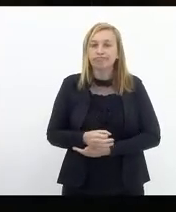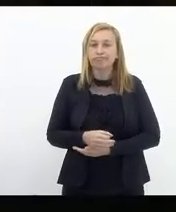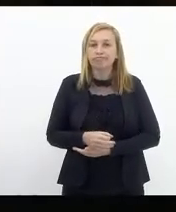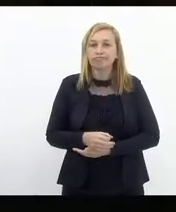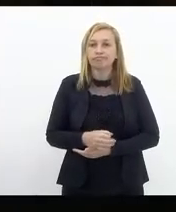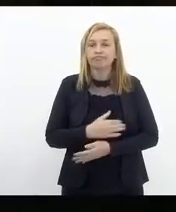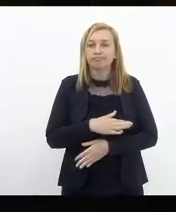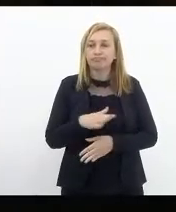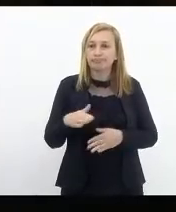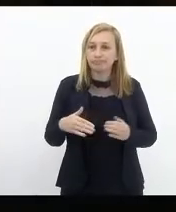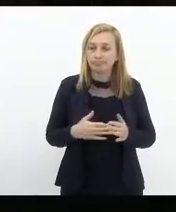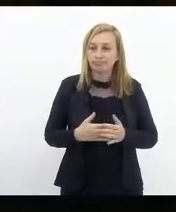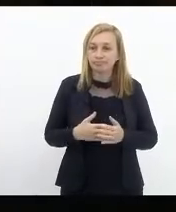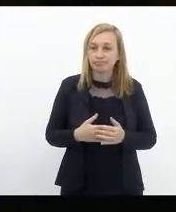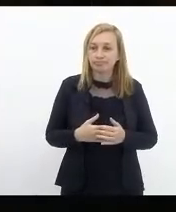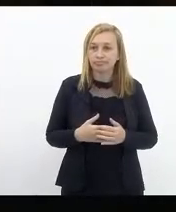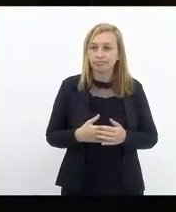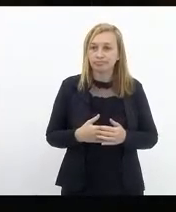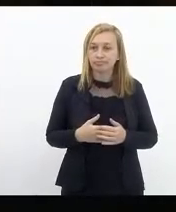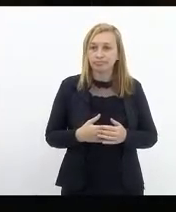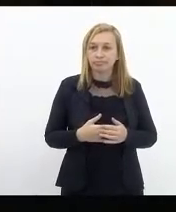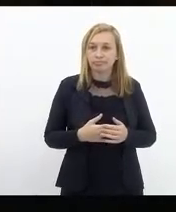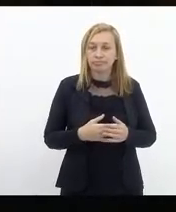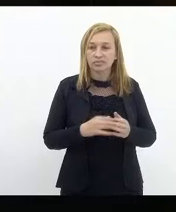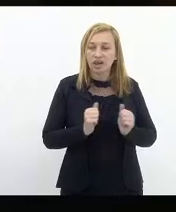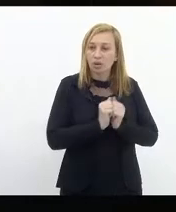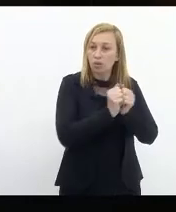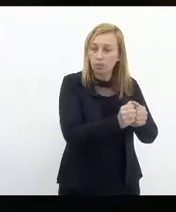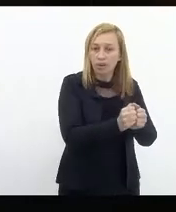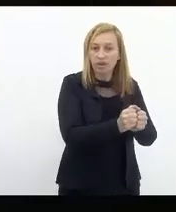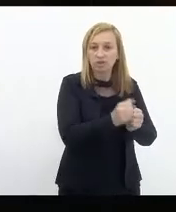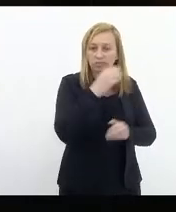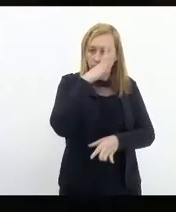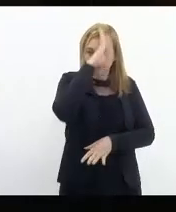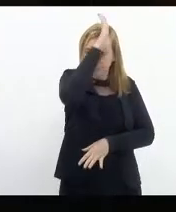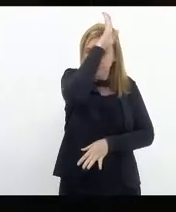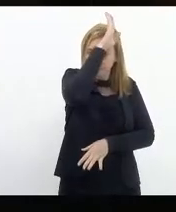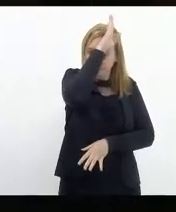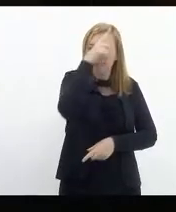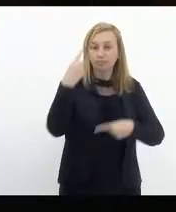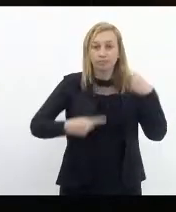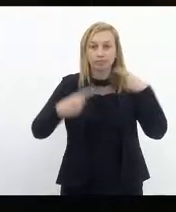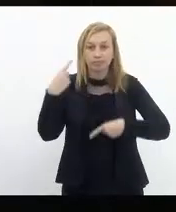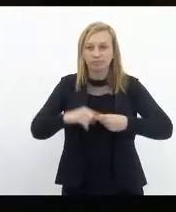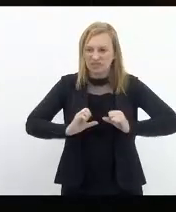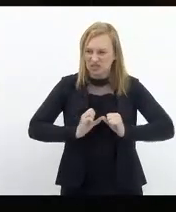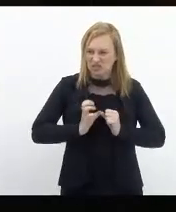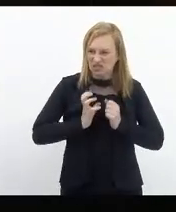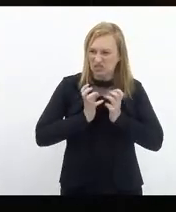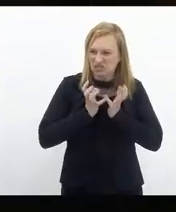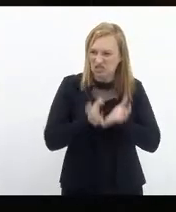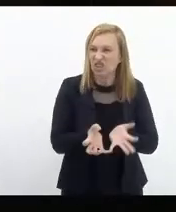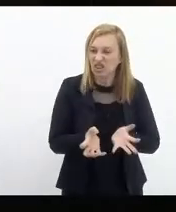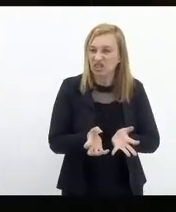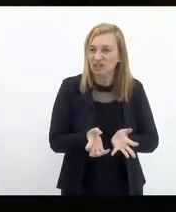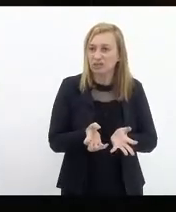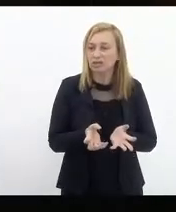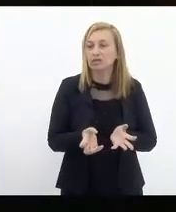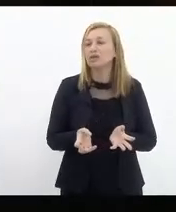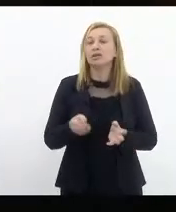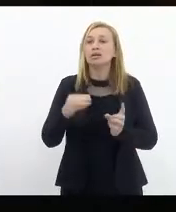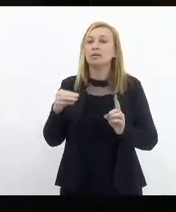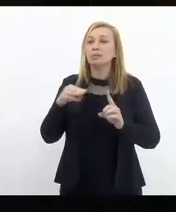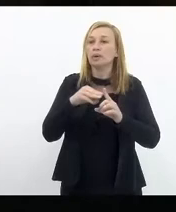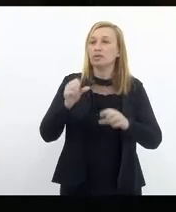que se sujeitam ao Bolsonaro e à lógica bolsonarista de política do ódio, da barbárie, como método de